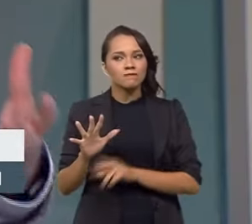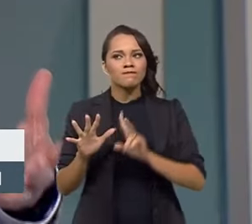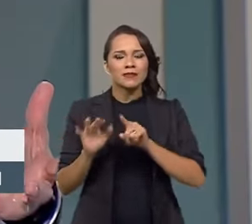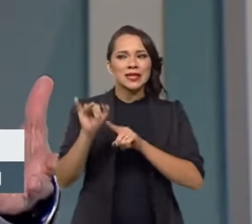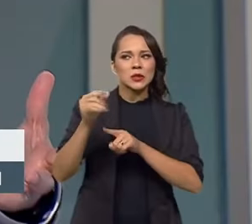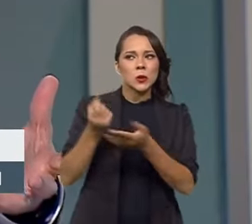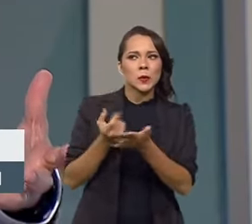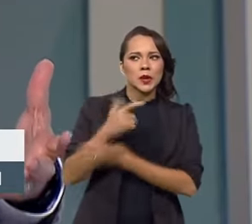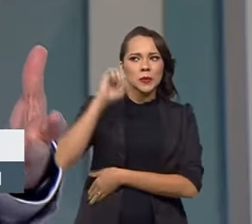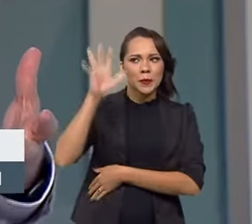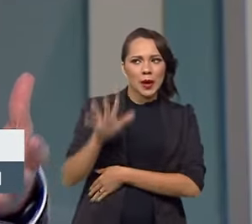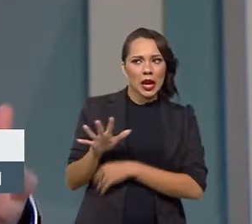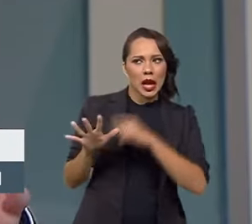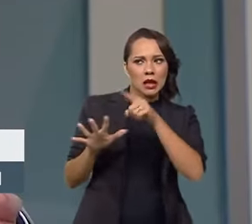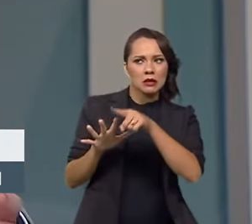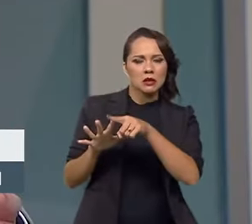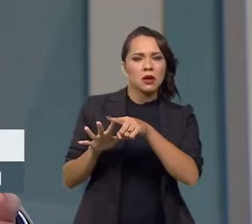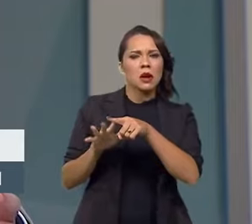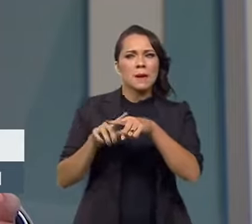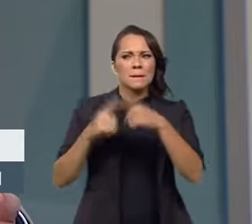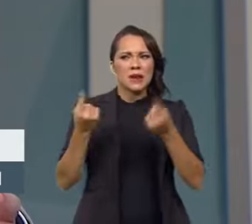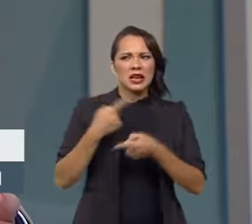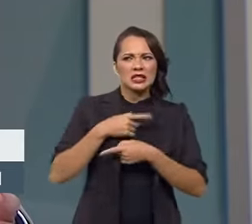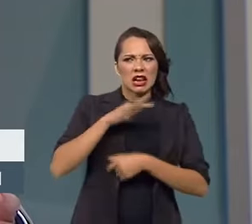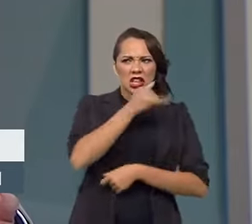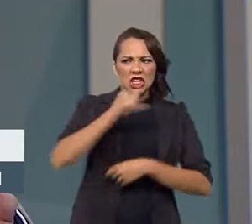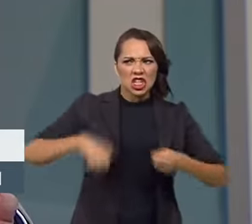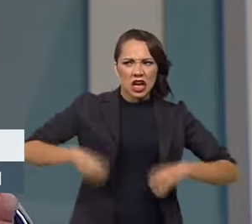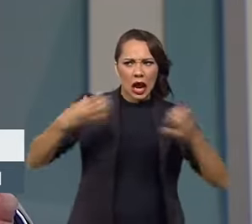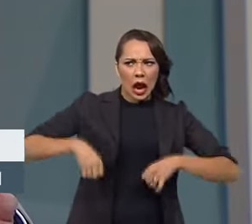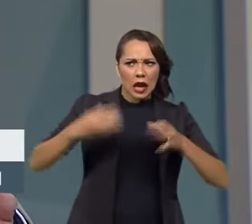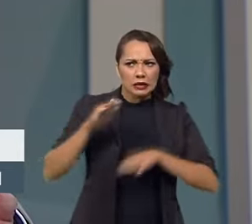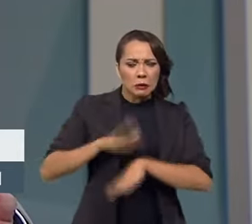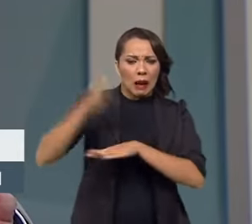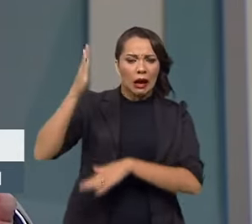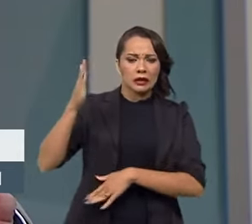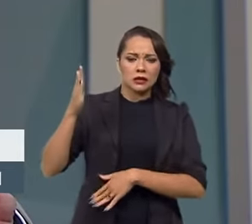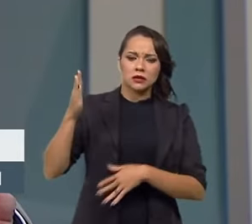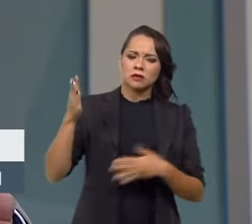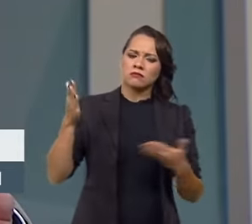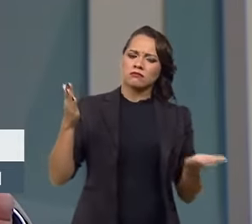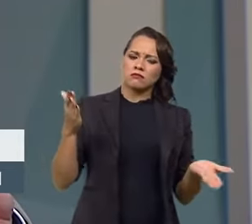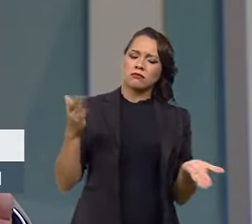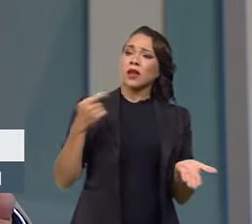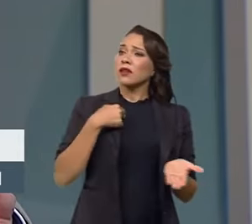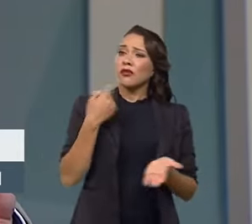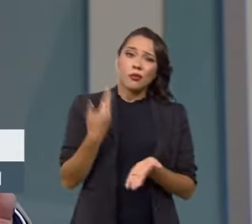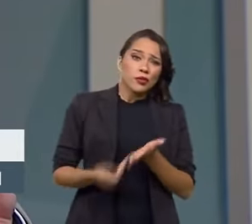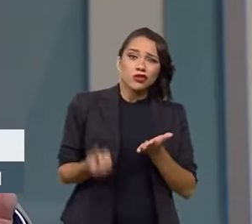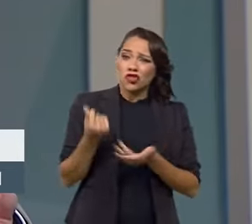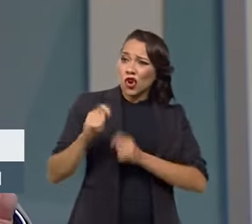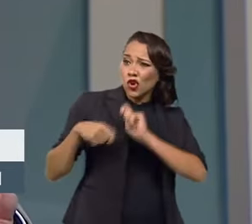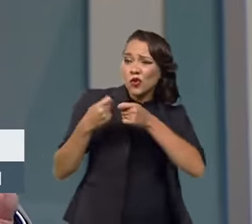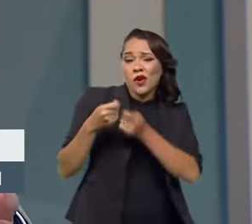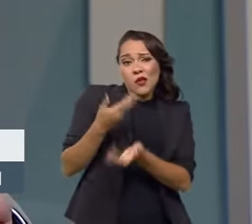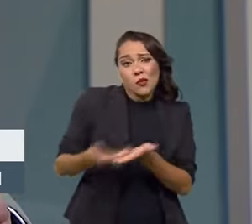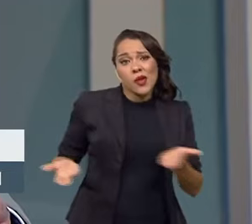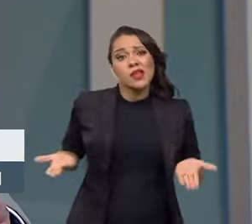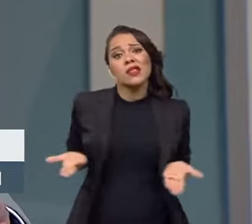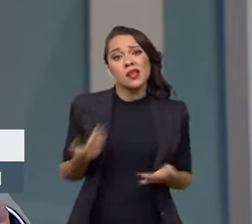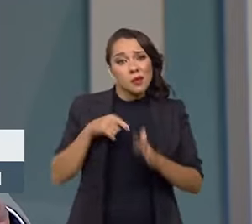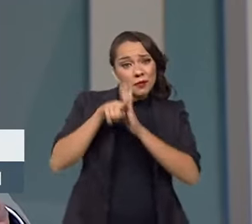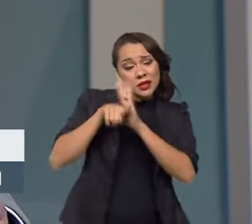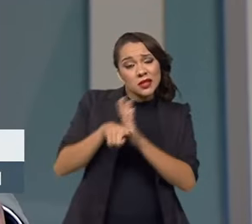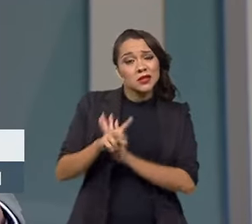se eu estou comprando um equipamento num preço mais baixo, mas o consumo de energia vai ser alto, eu vou perder toda essa economia que eu estou fazendo na minha